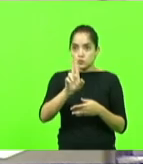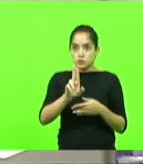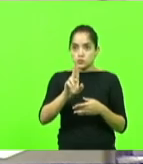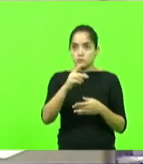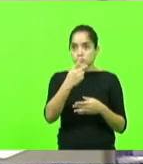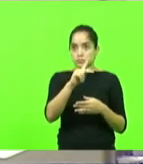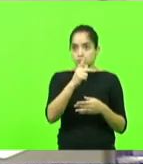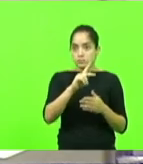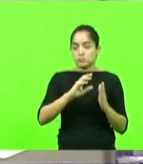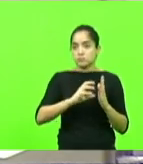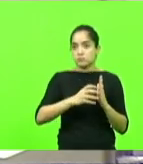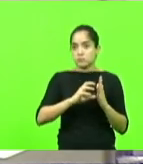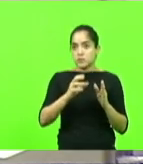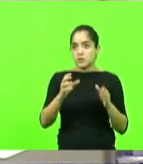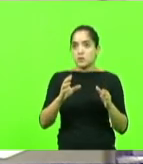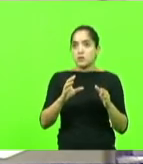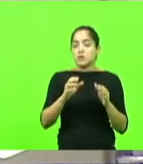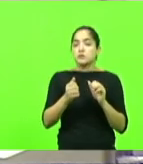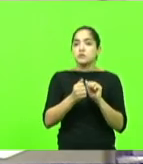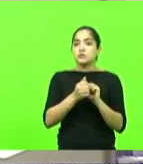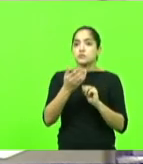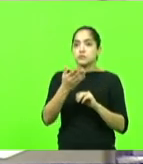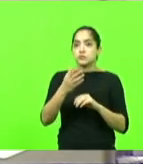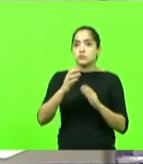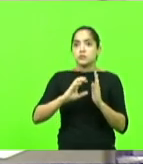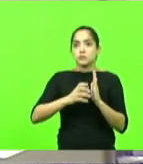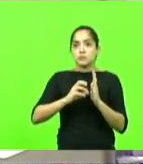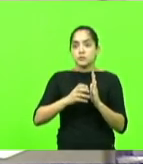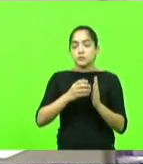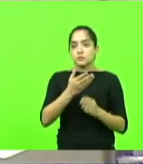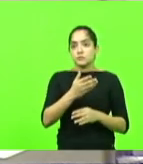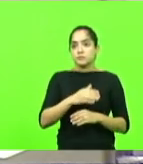em conjunto com o do deputado.